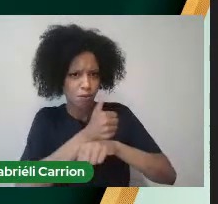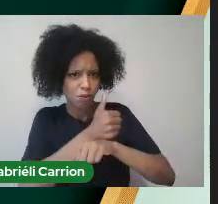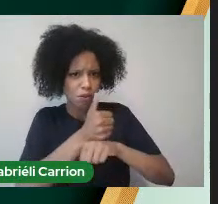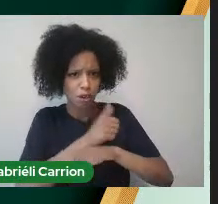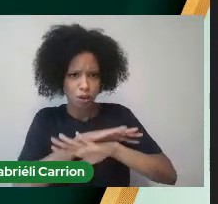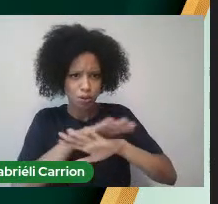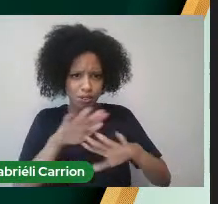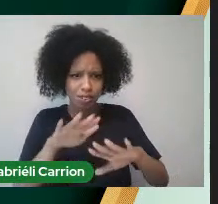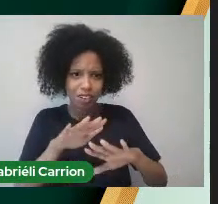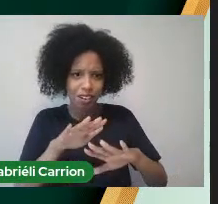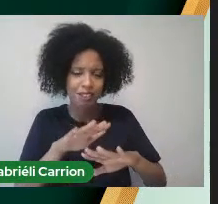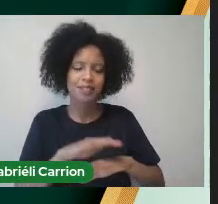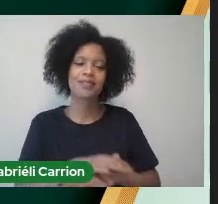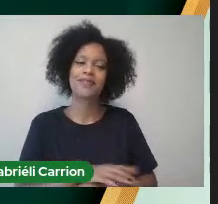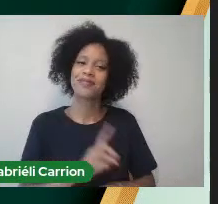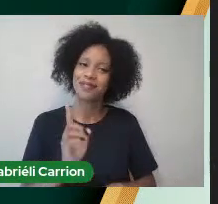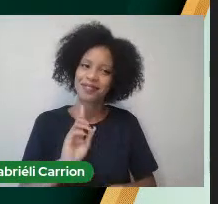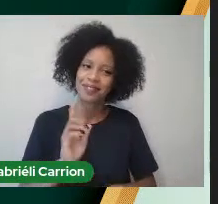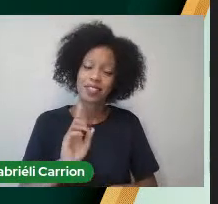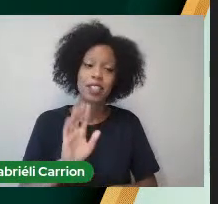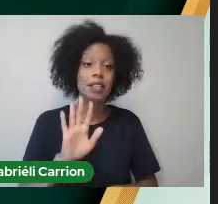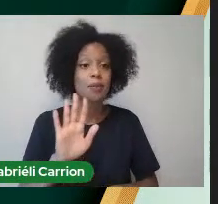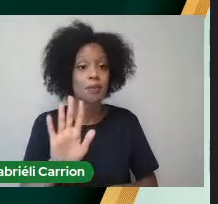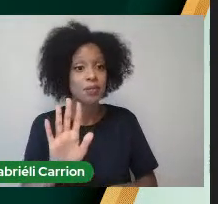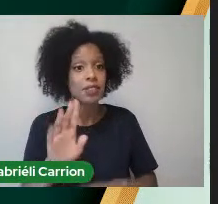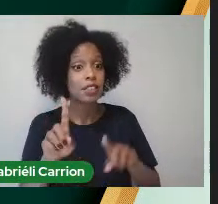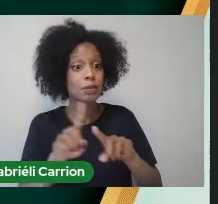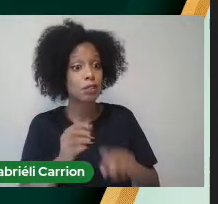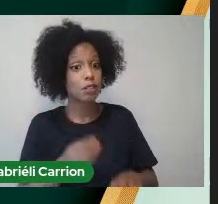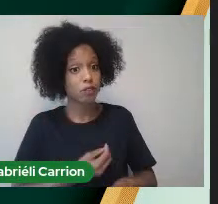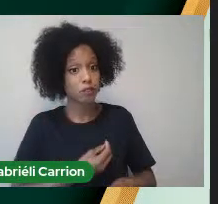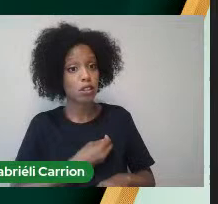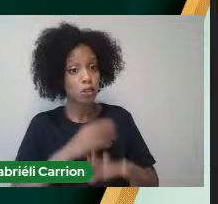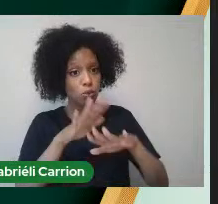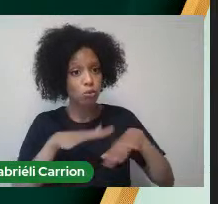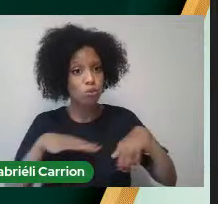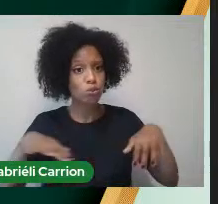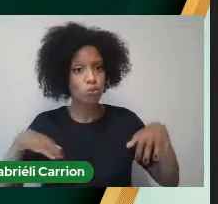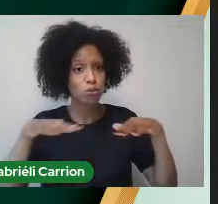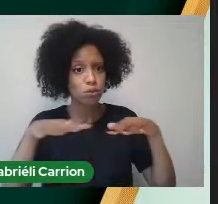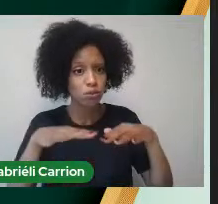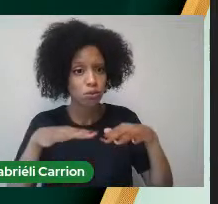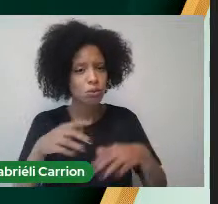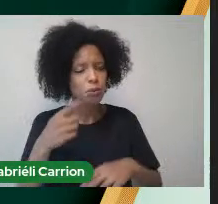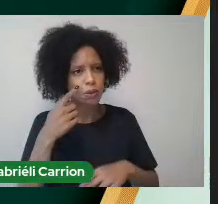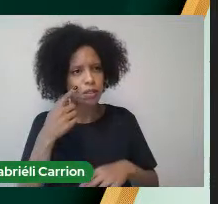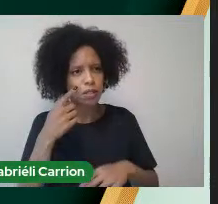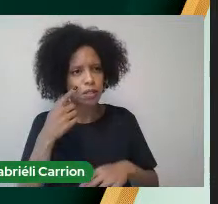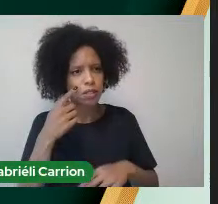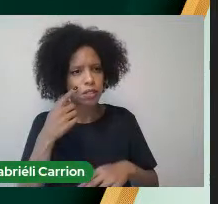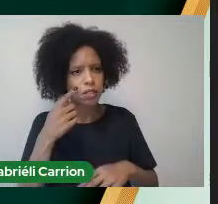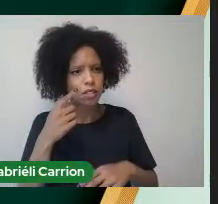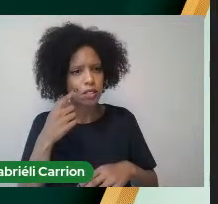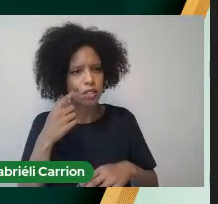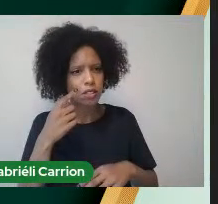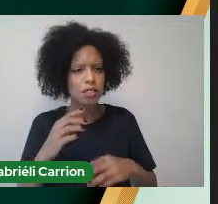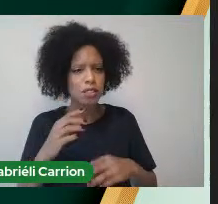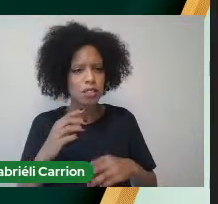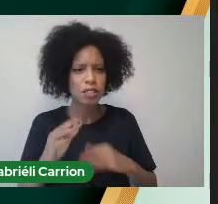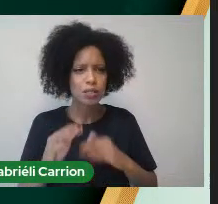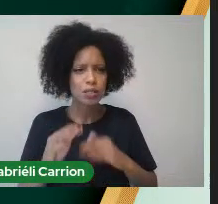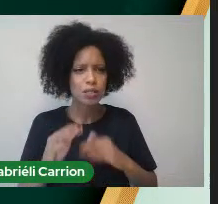Acadêmica Mas Da nossa Vida Enquanto Ser humano Enquanto Um